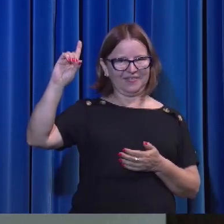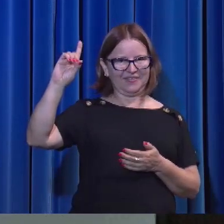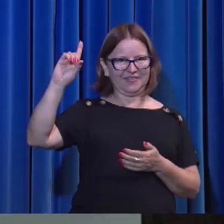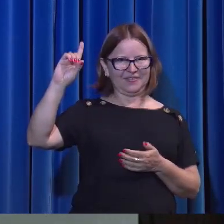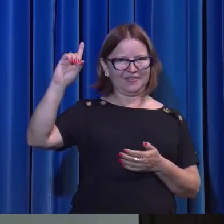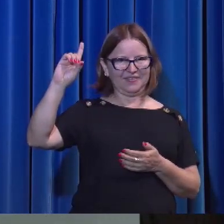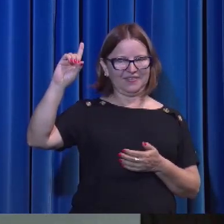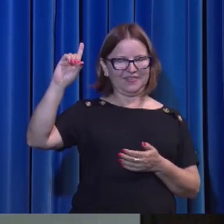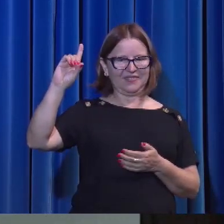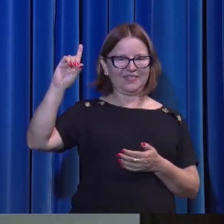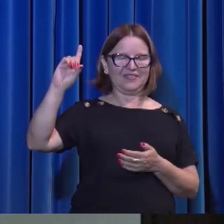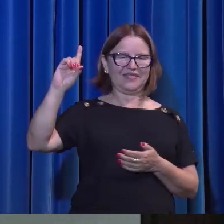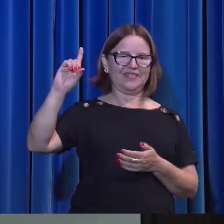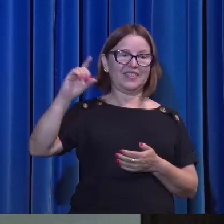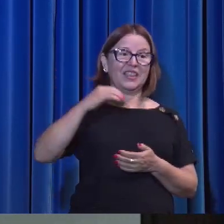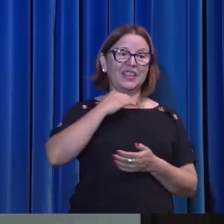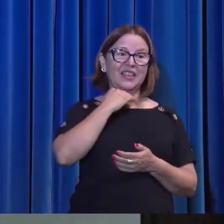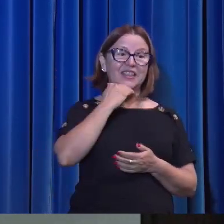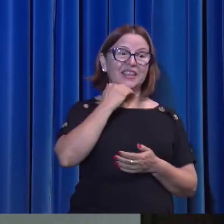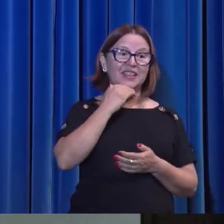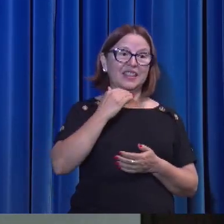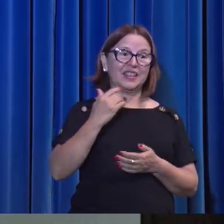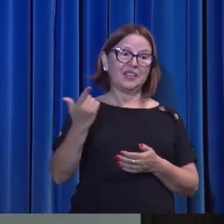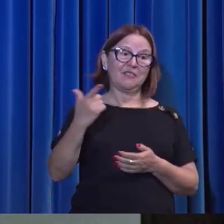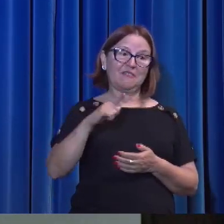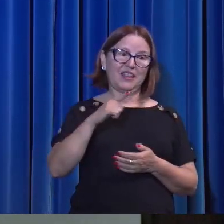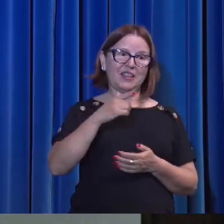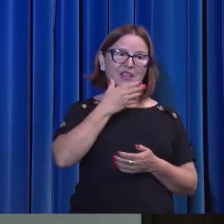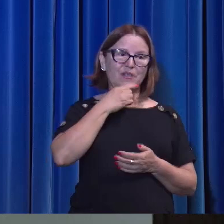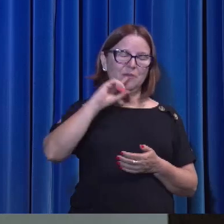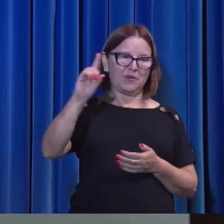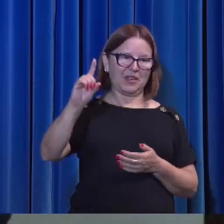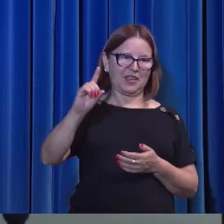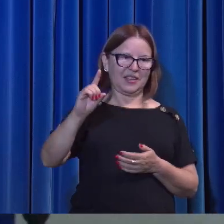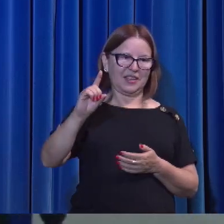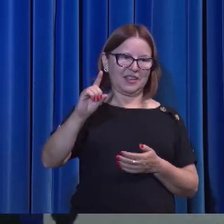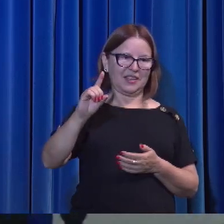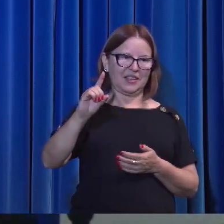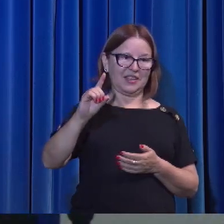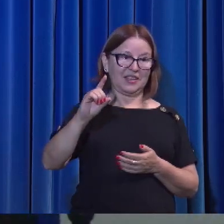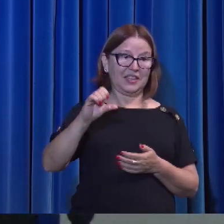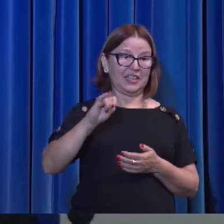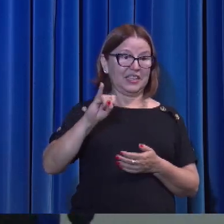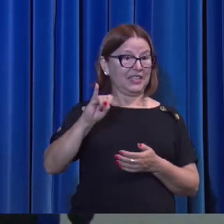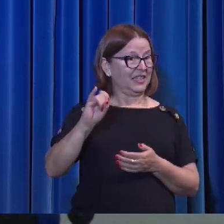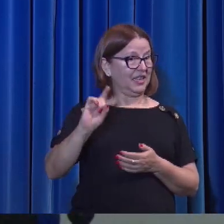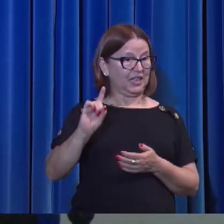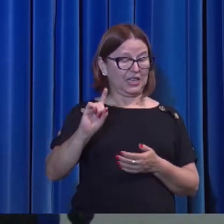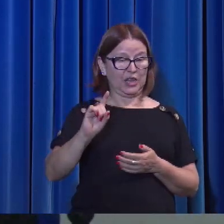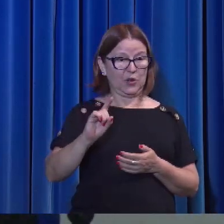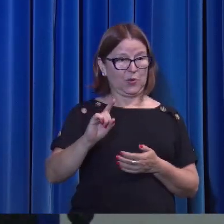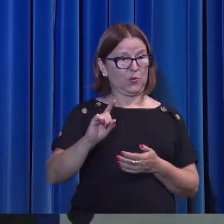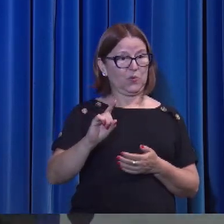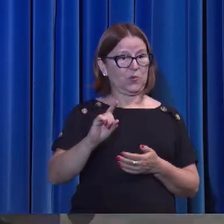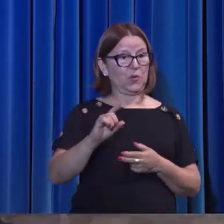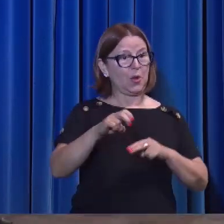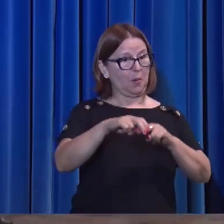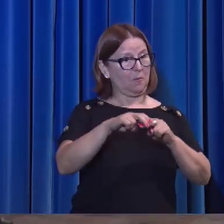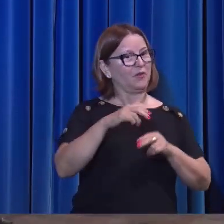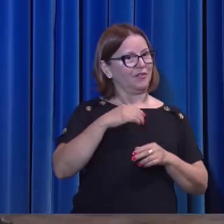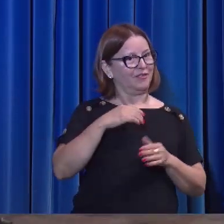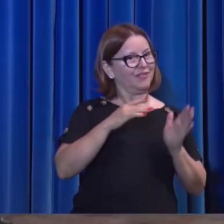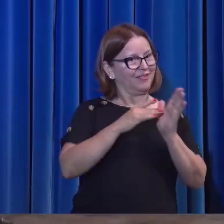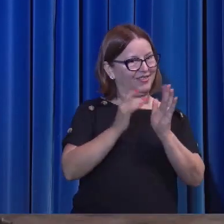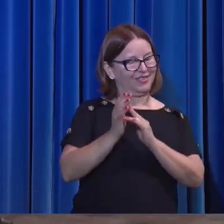Porque ninguém vem ao Pai, se não por Ele. Mas agora Ele está orando,